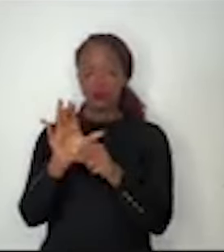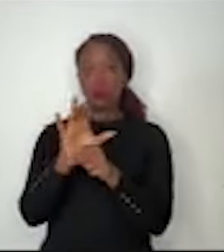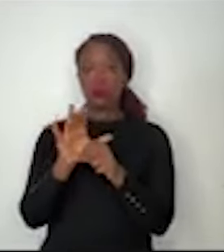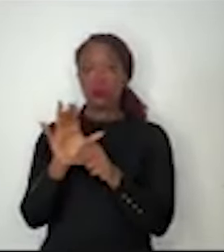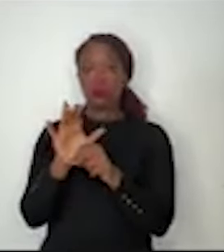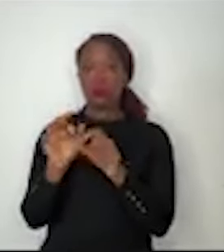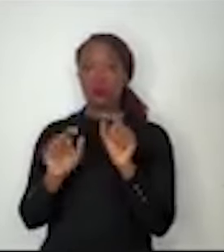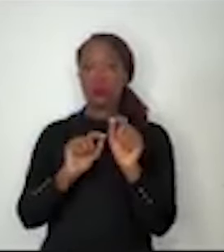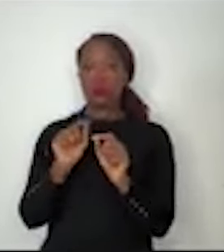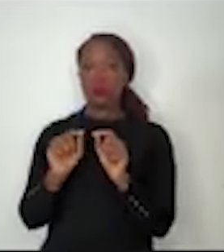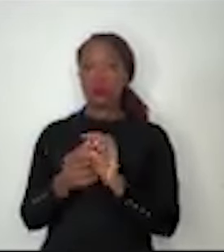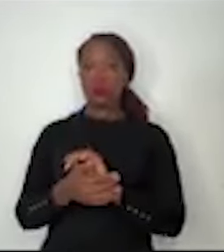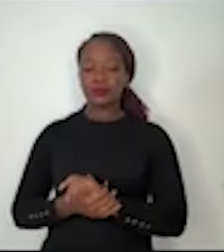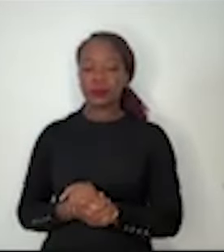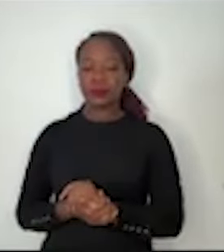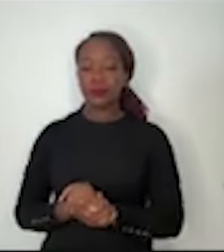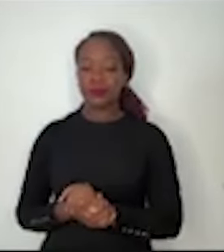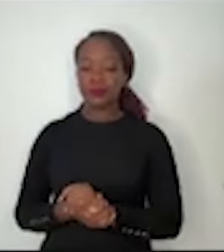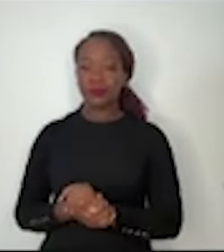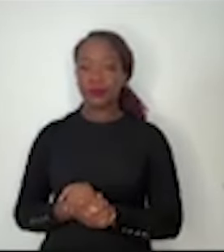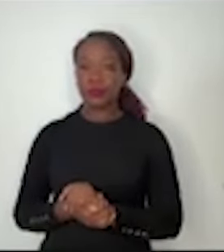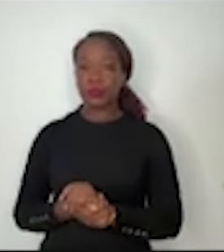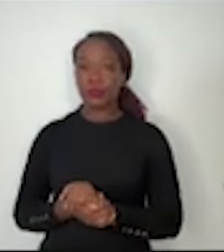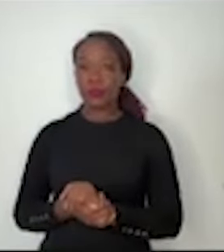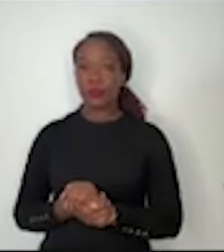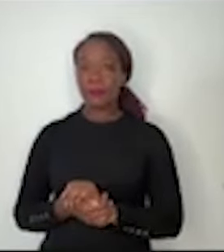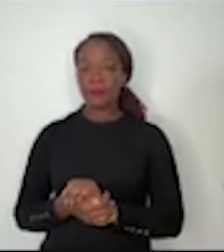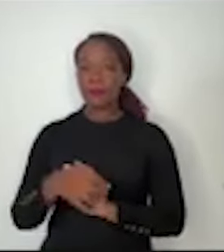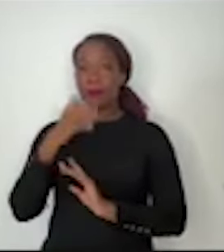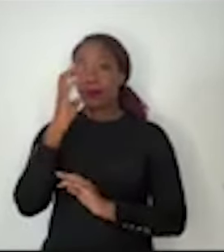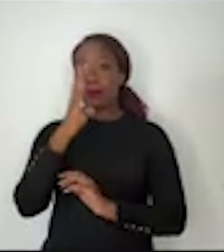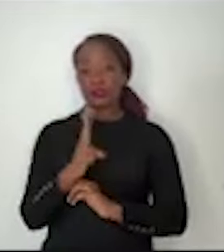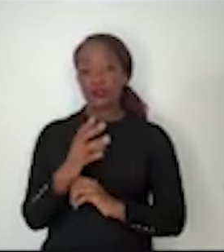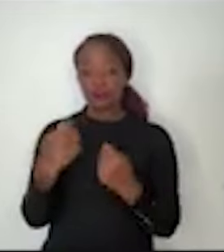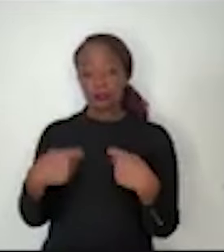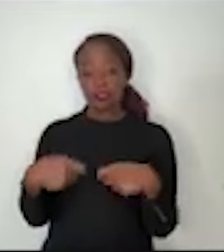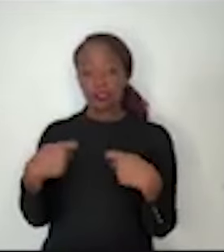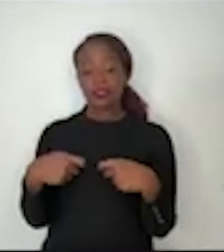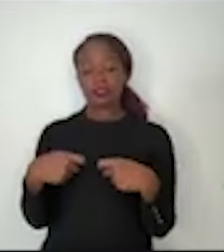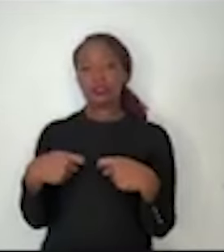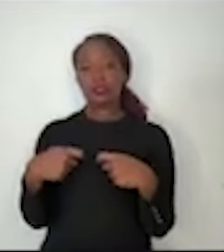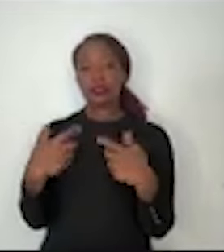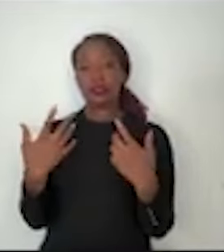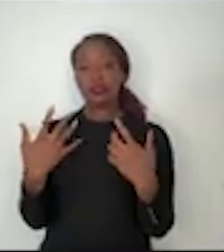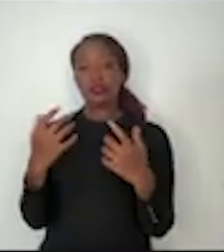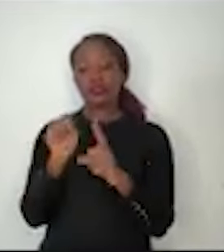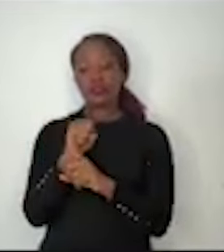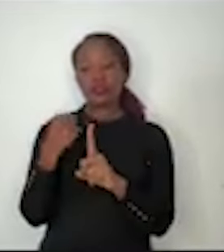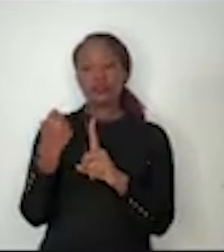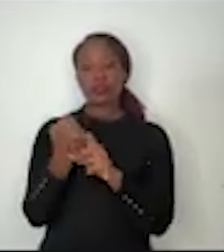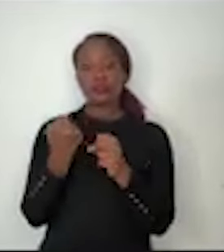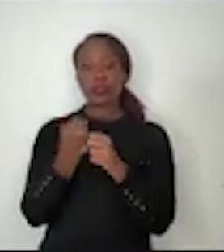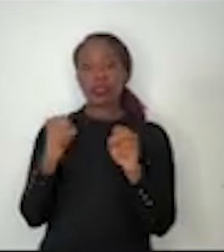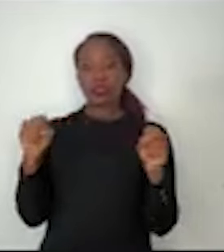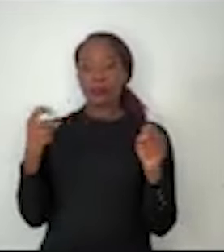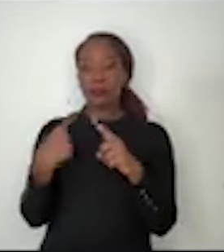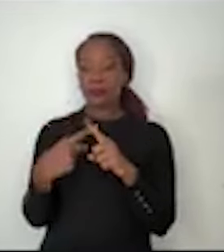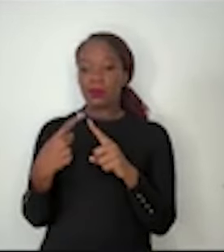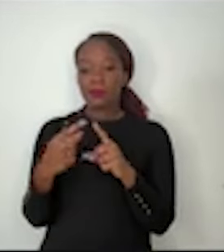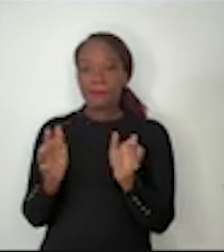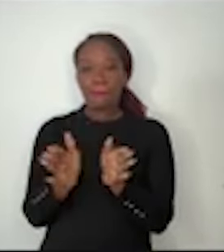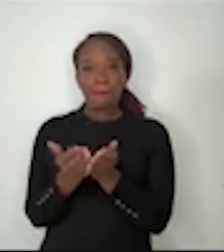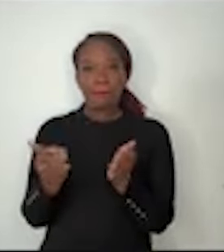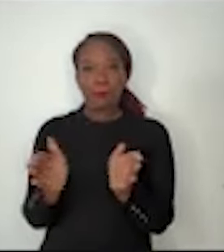Um país como o Brasil precisa ter um Estado social muito grande, porque ainda existe muita pobreza. De modo que educação,